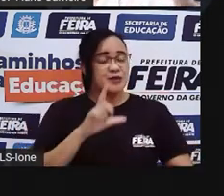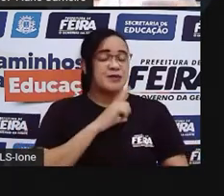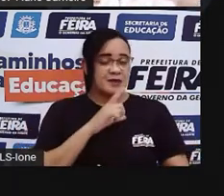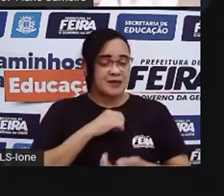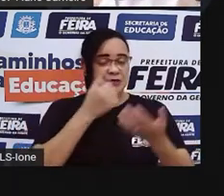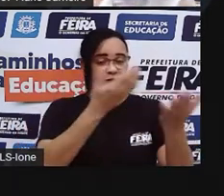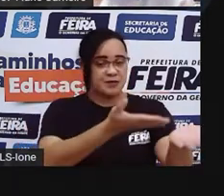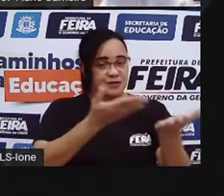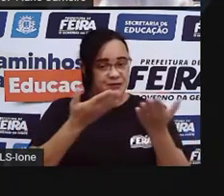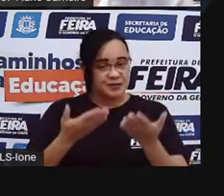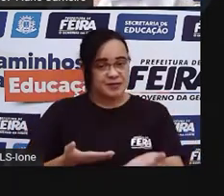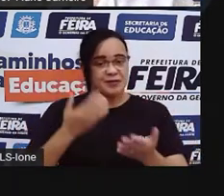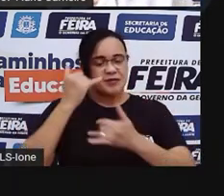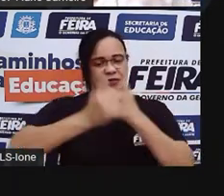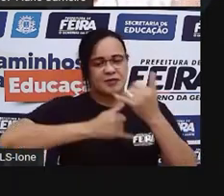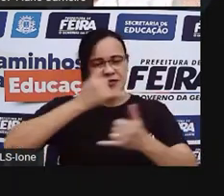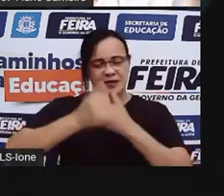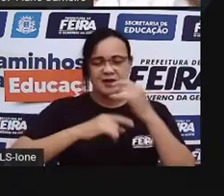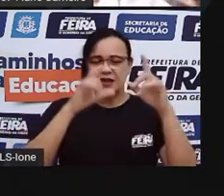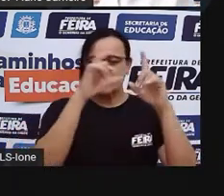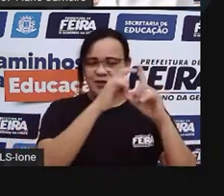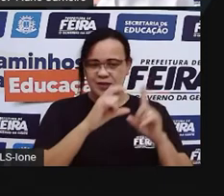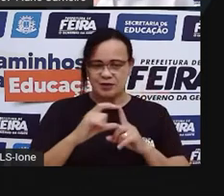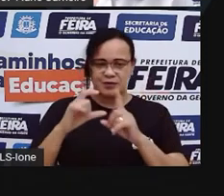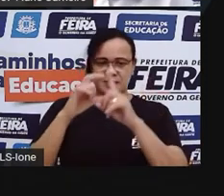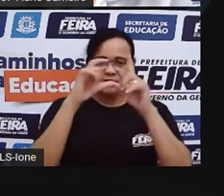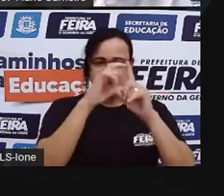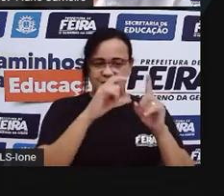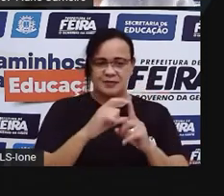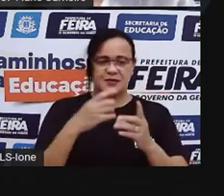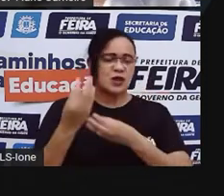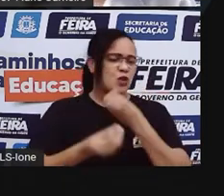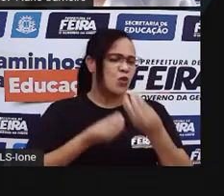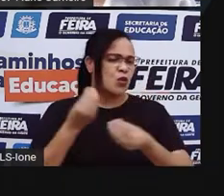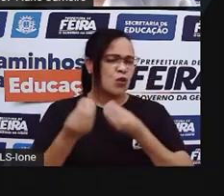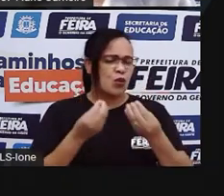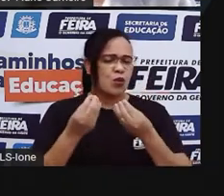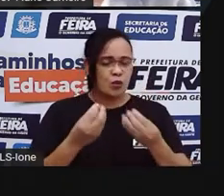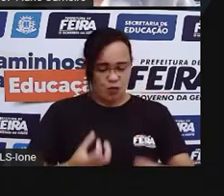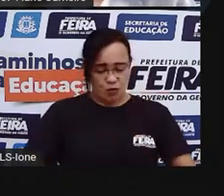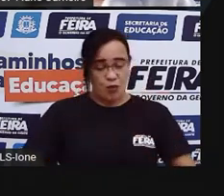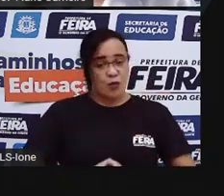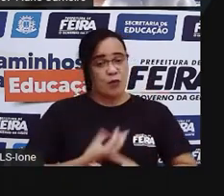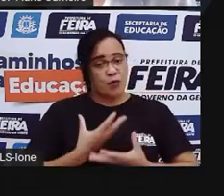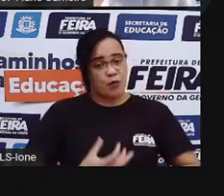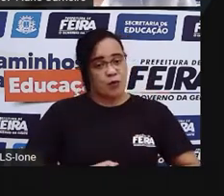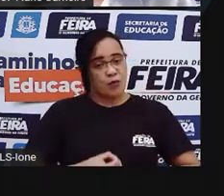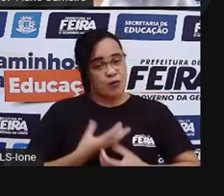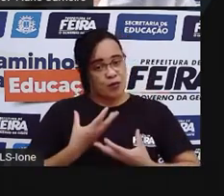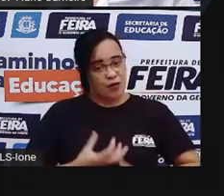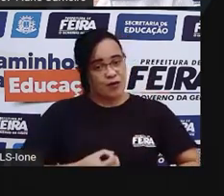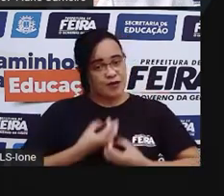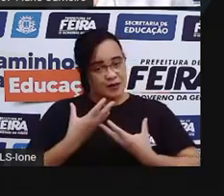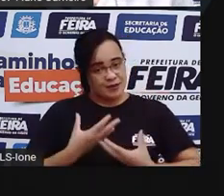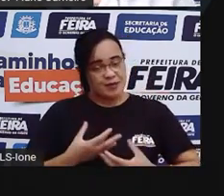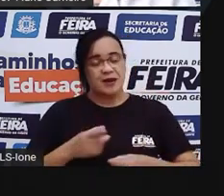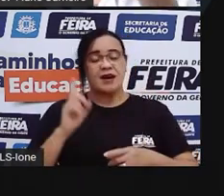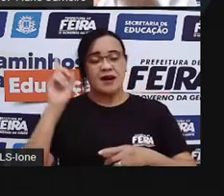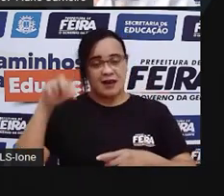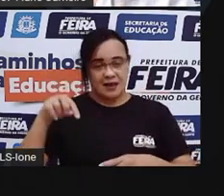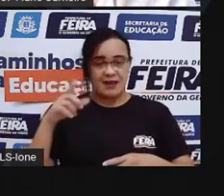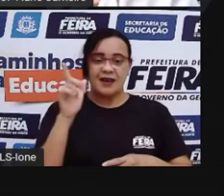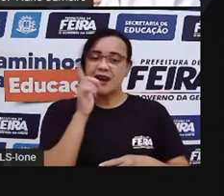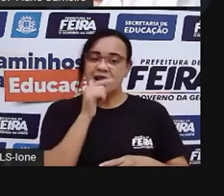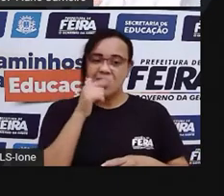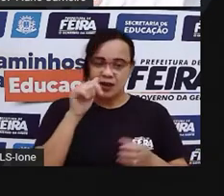convite Para brincar com as palavras Para ver Como o próprio poema dele diz Como a água do rio É água sempre nova Então se